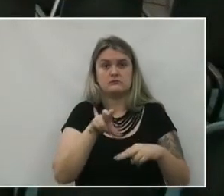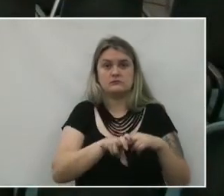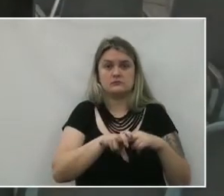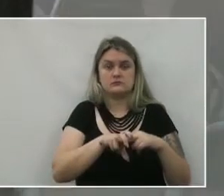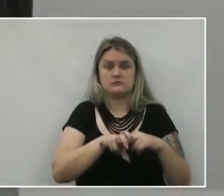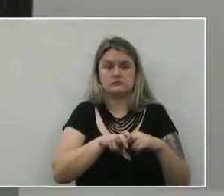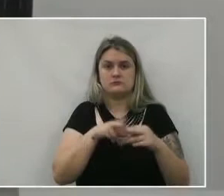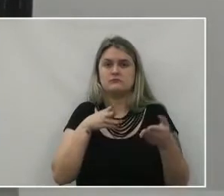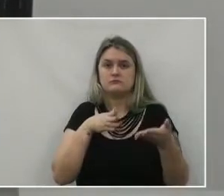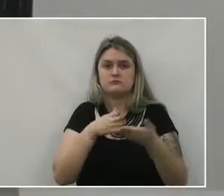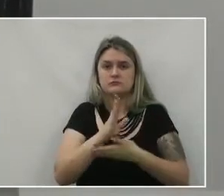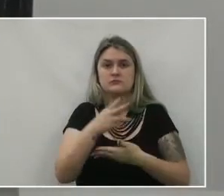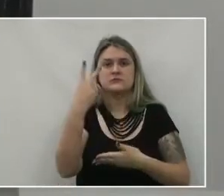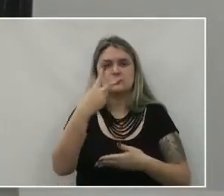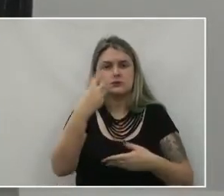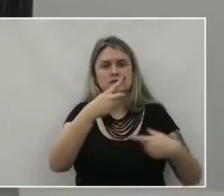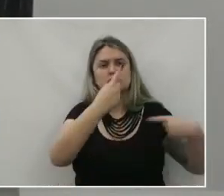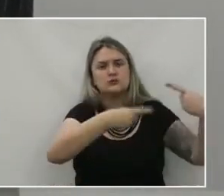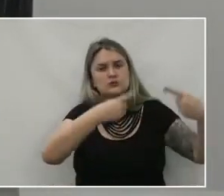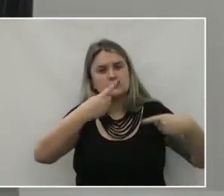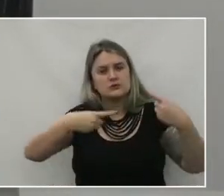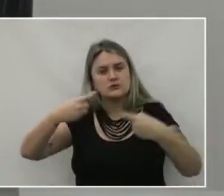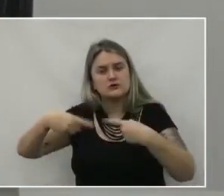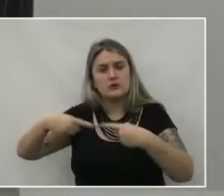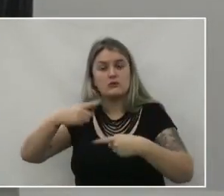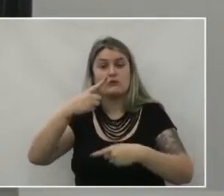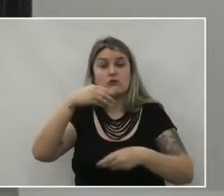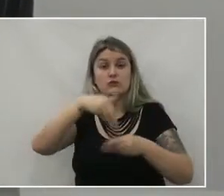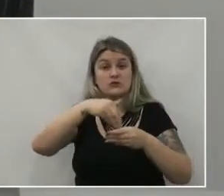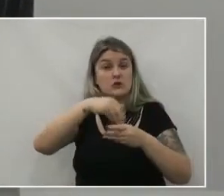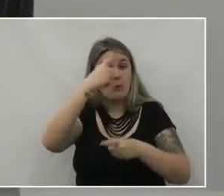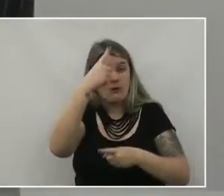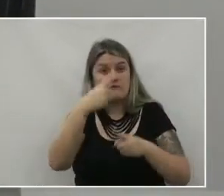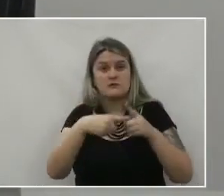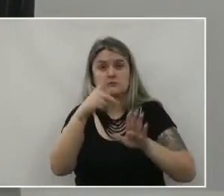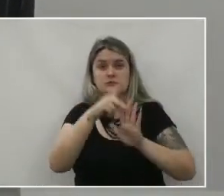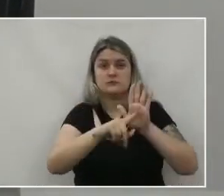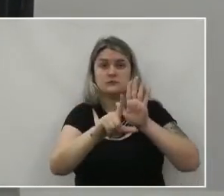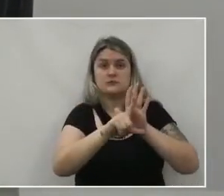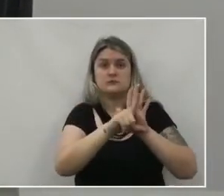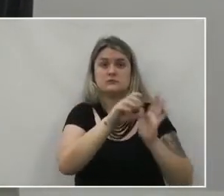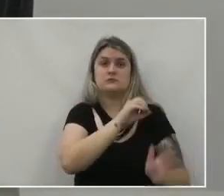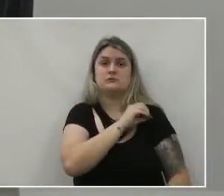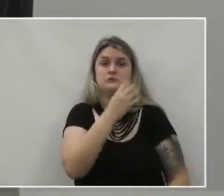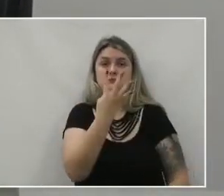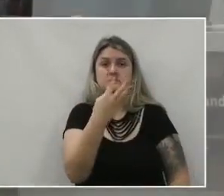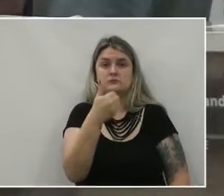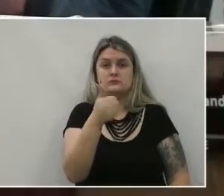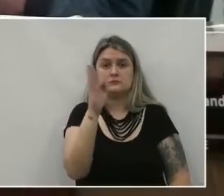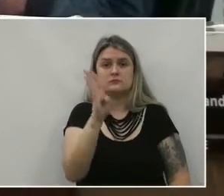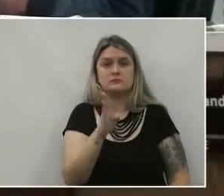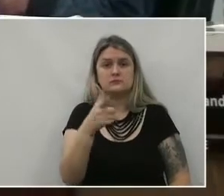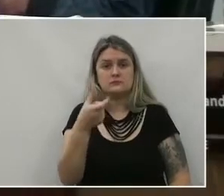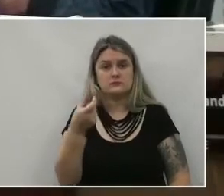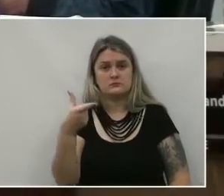Aprovada em votação única o projeto de lei ordinária número 41, barra 2020